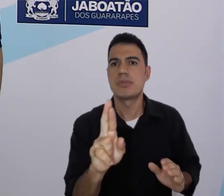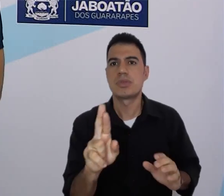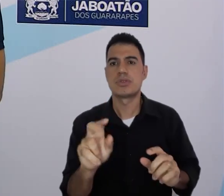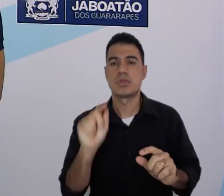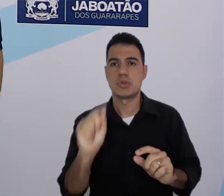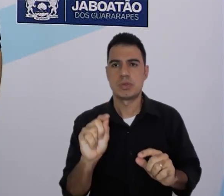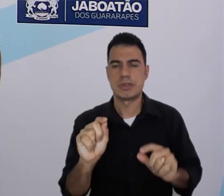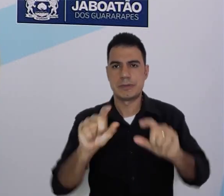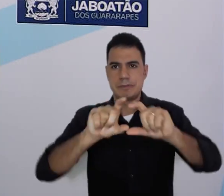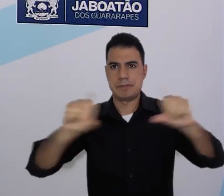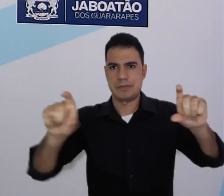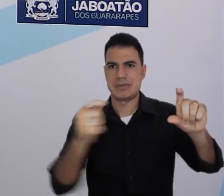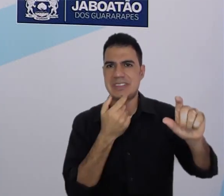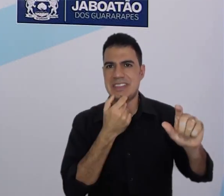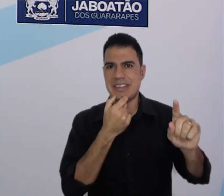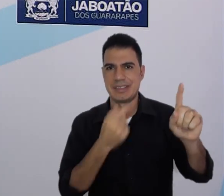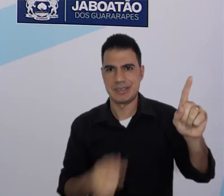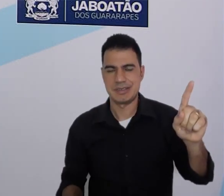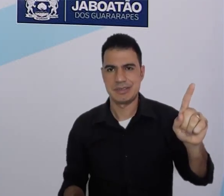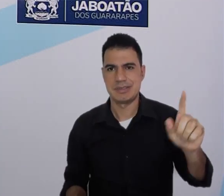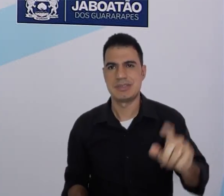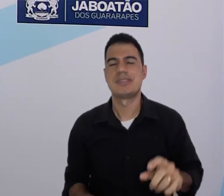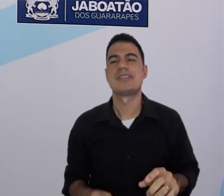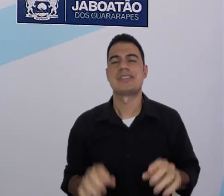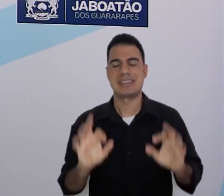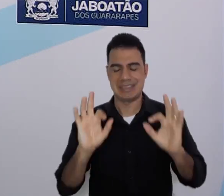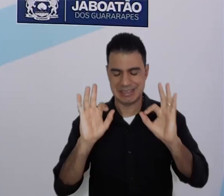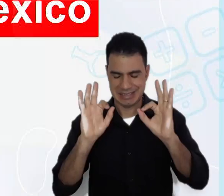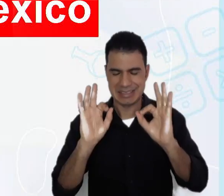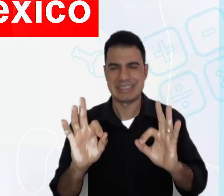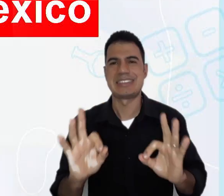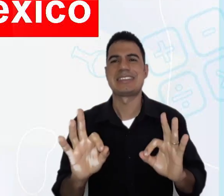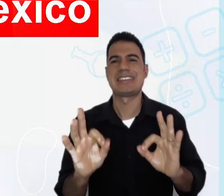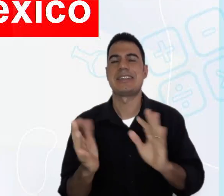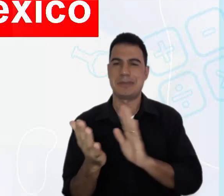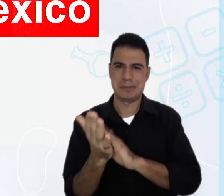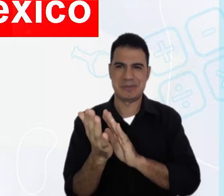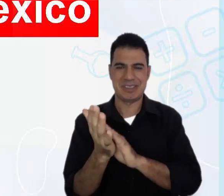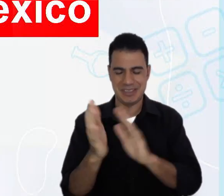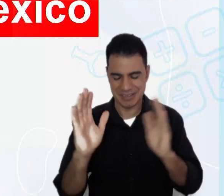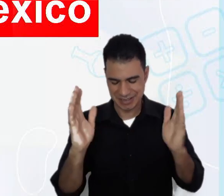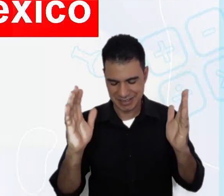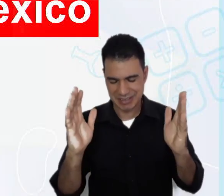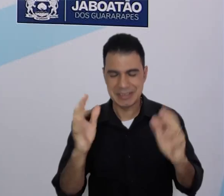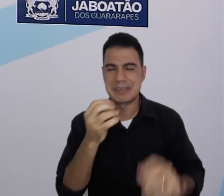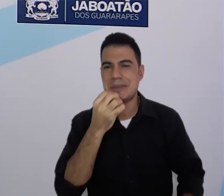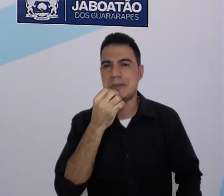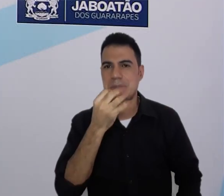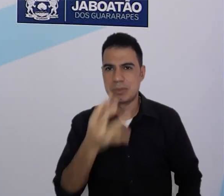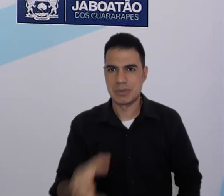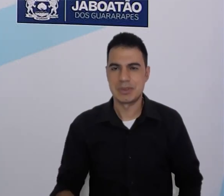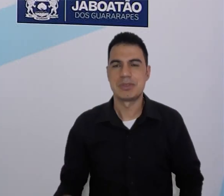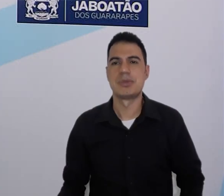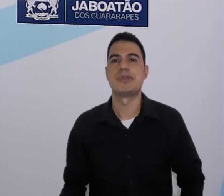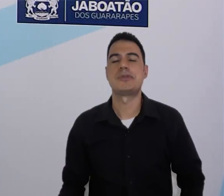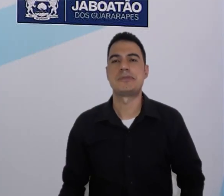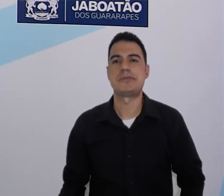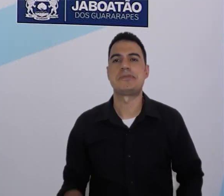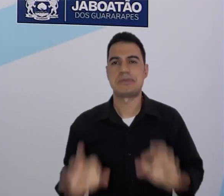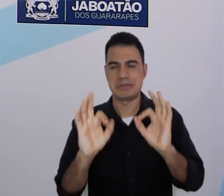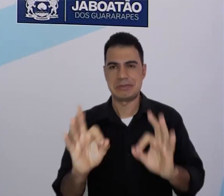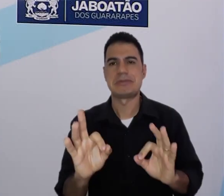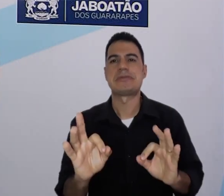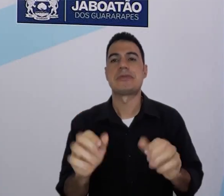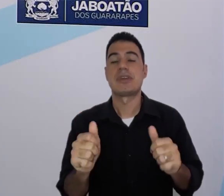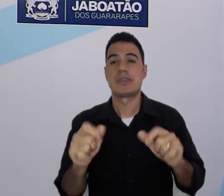She's Mexican, a sua resposta está correta! Congratulations para